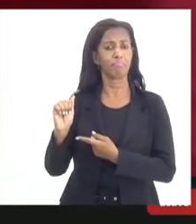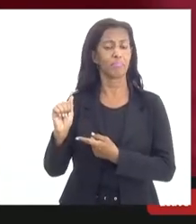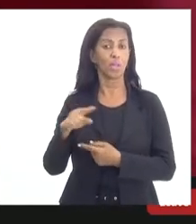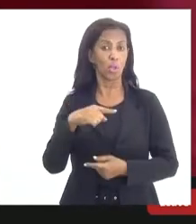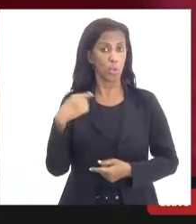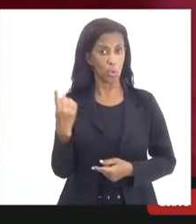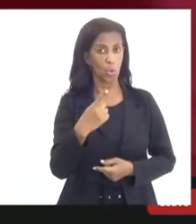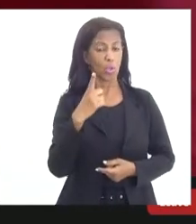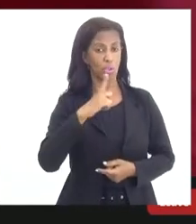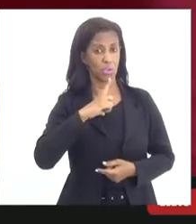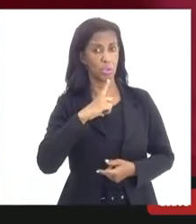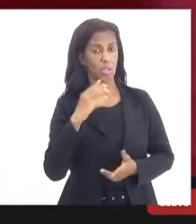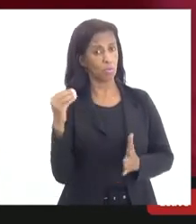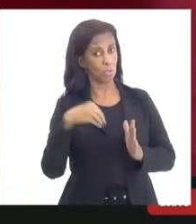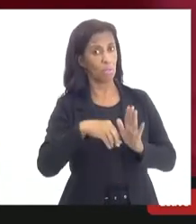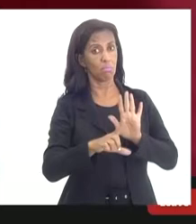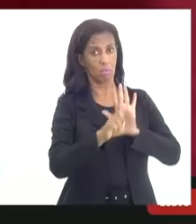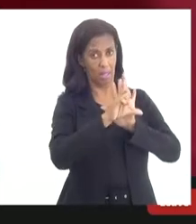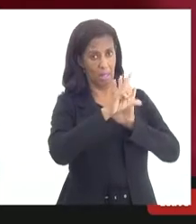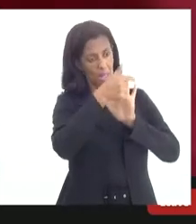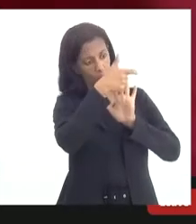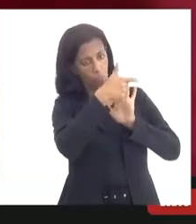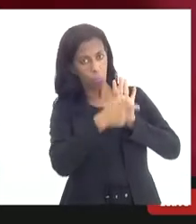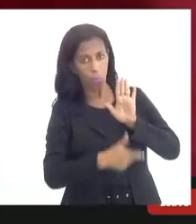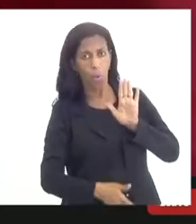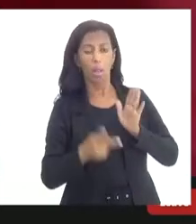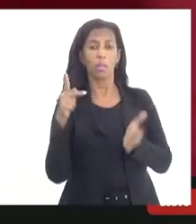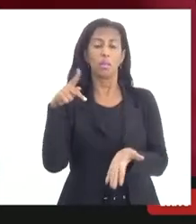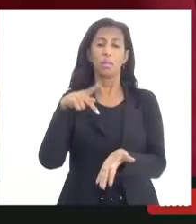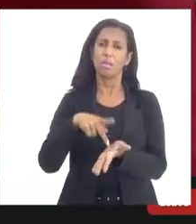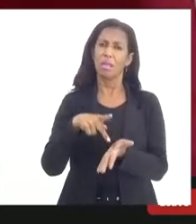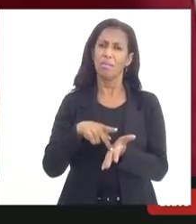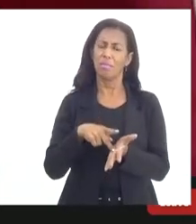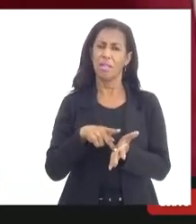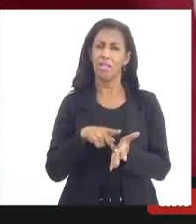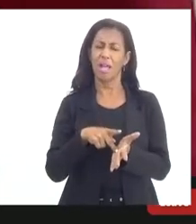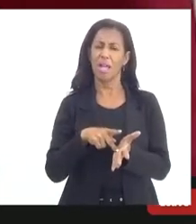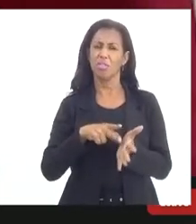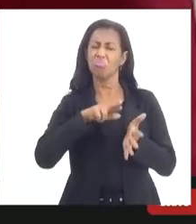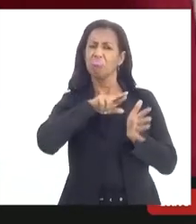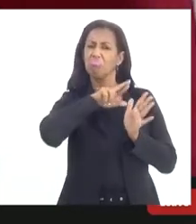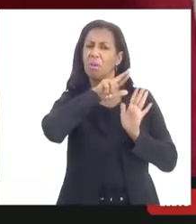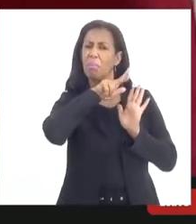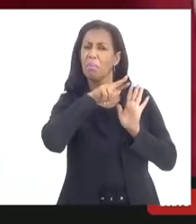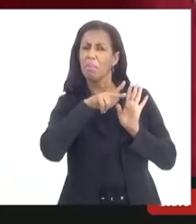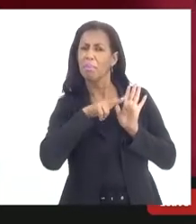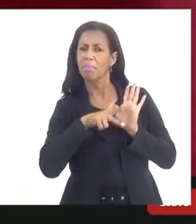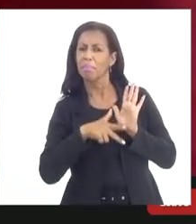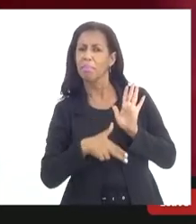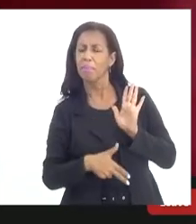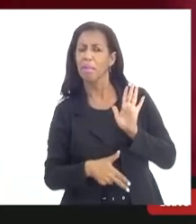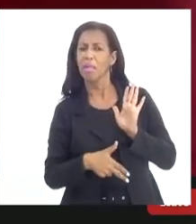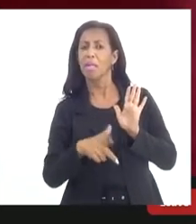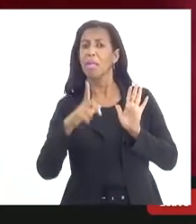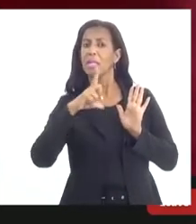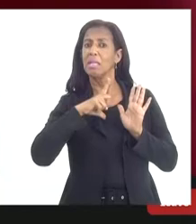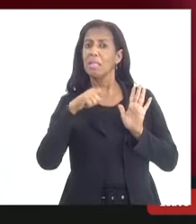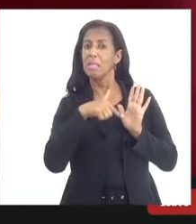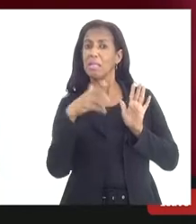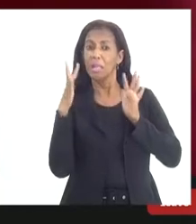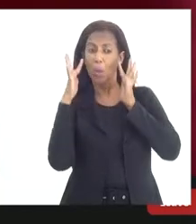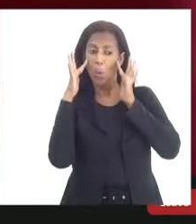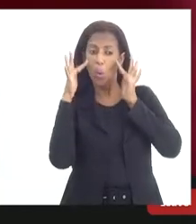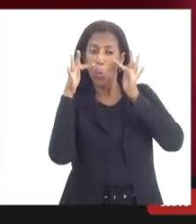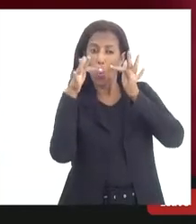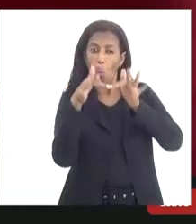aqui através dessa legislação na verdade uma série de diretrizes diretrizes que tem um olhar